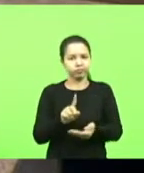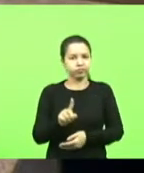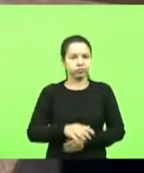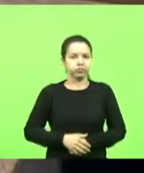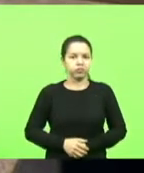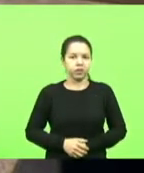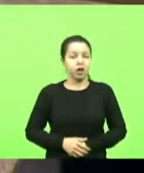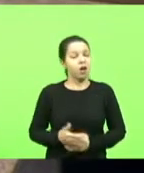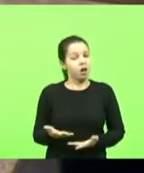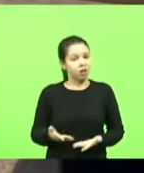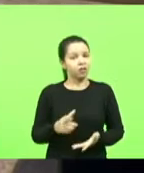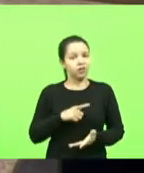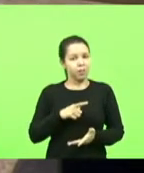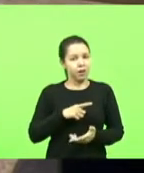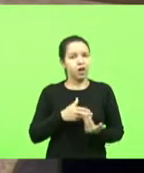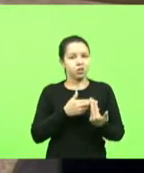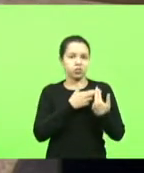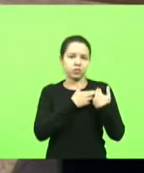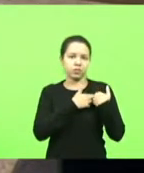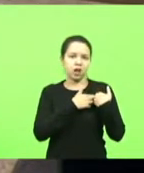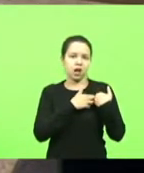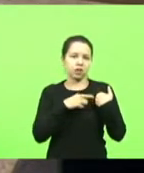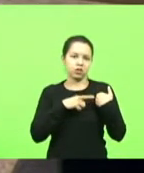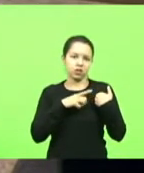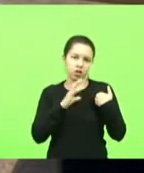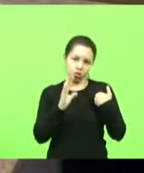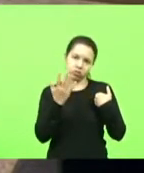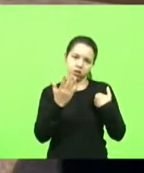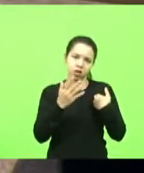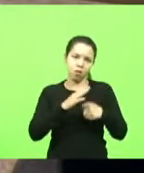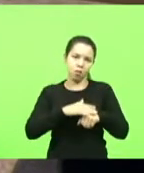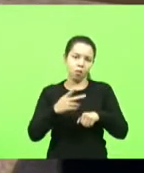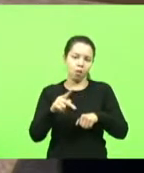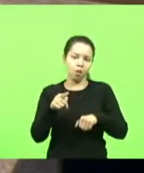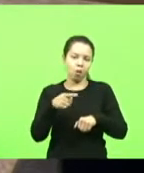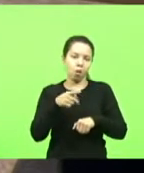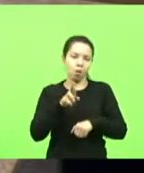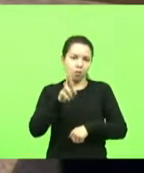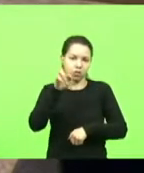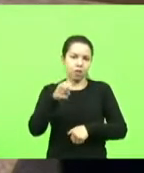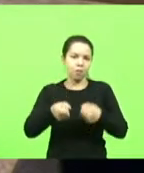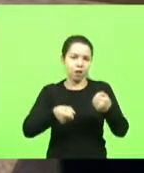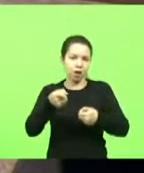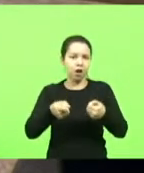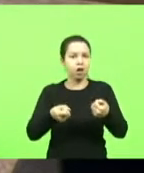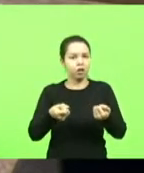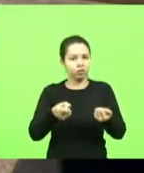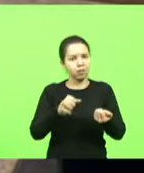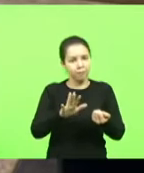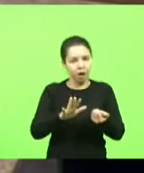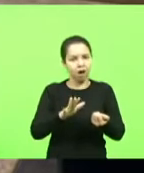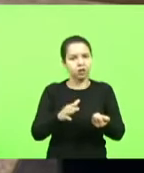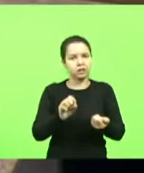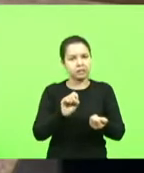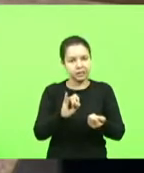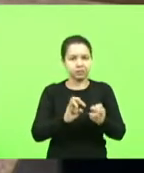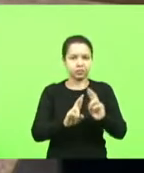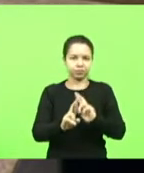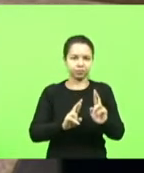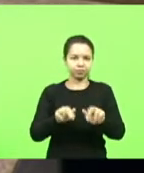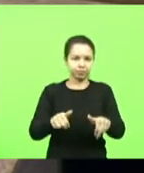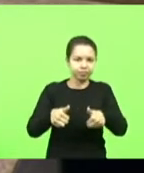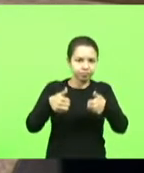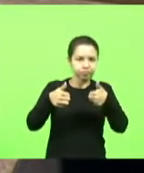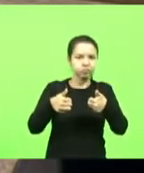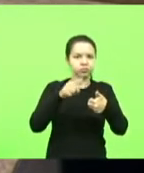teve responsabilidade também como a excelência falou do motorista mas se a rodovia estivesse em melhores condições sem dúvida nenhuma não ofereceria os